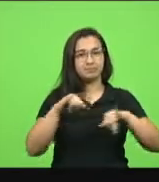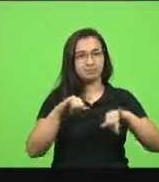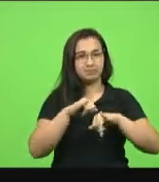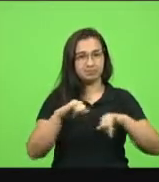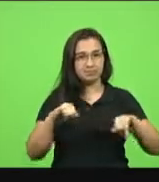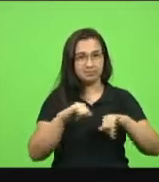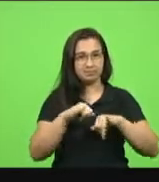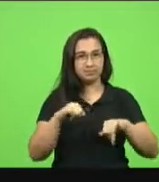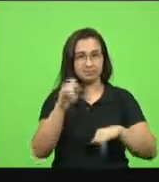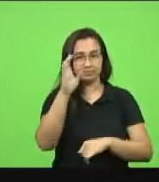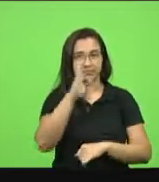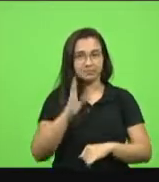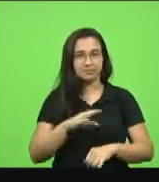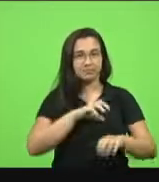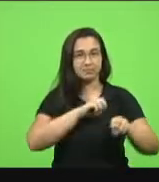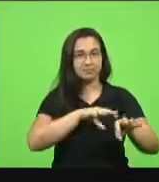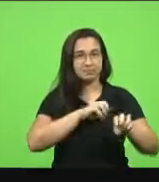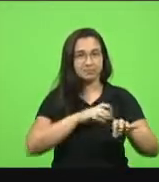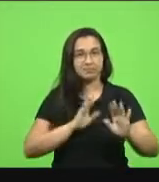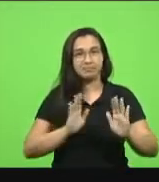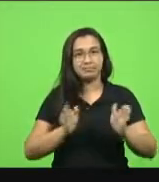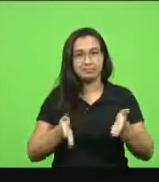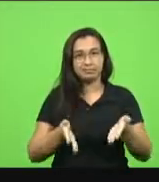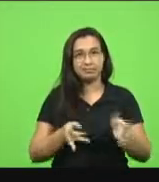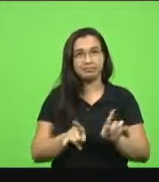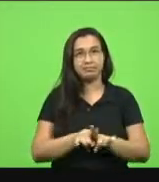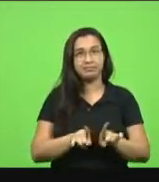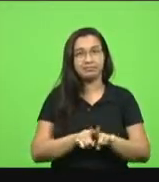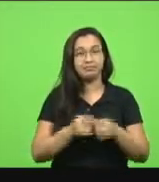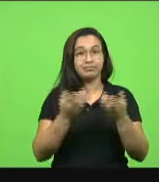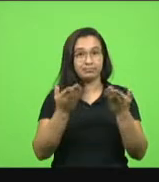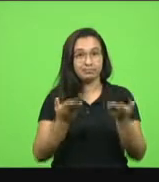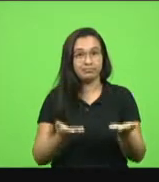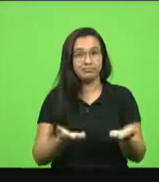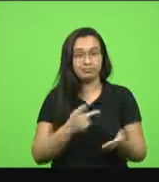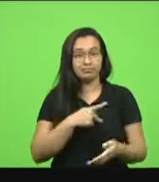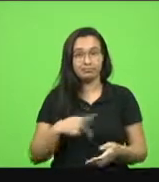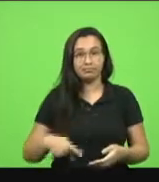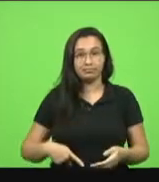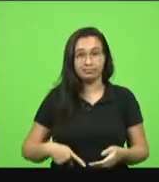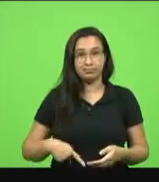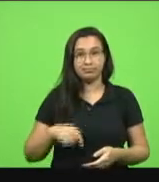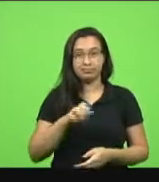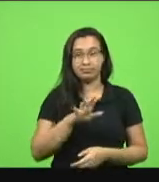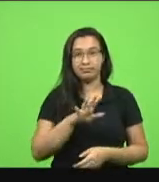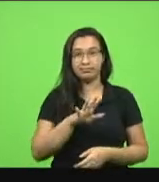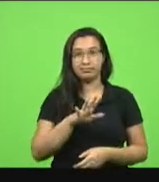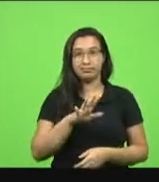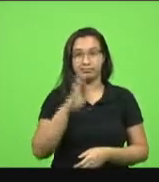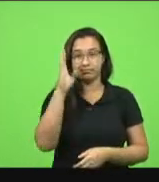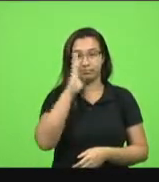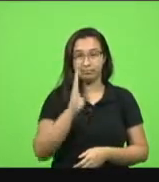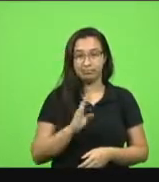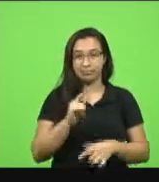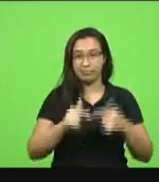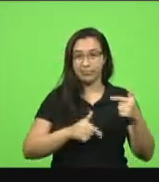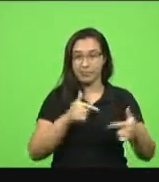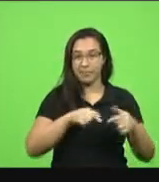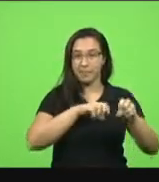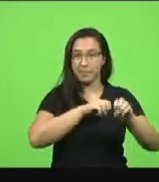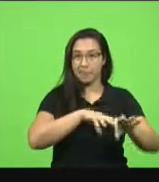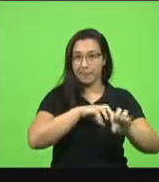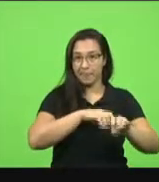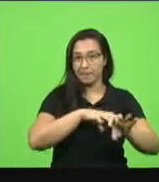já. O Heleno Araújo, que também é presidente da Confederação Nacional dos Trabalhadores em Educação,